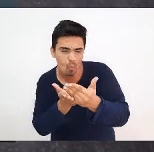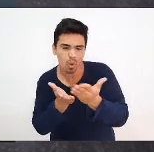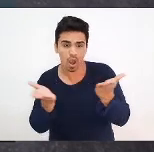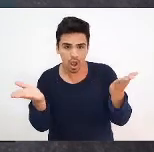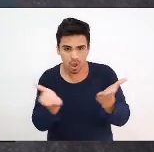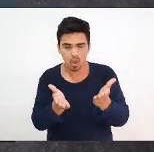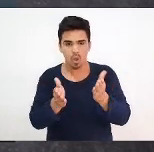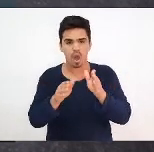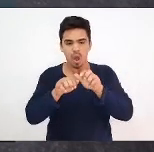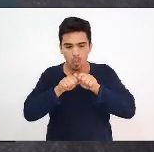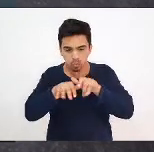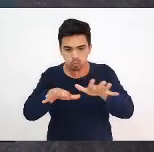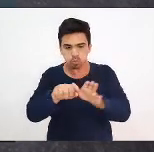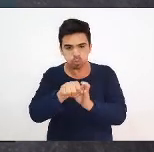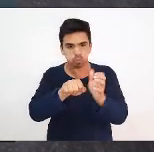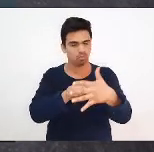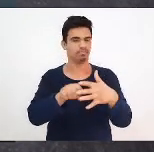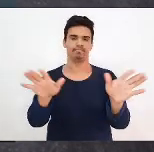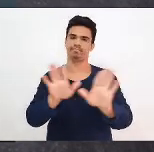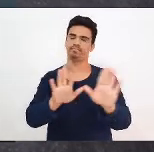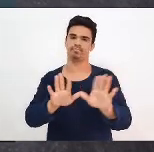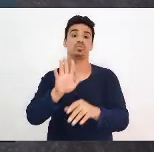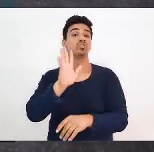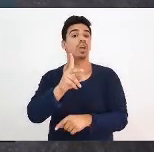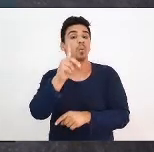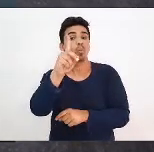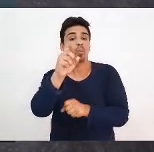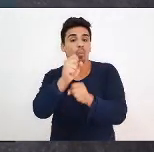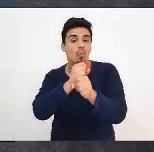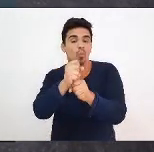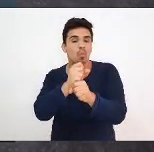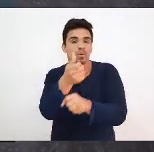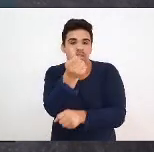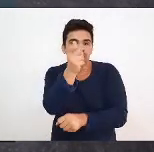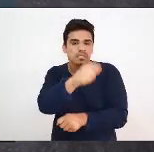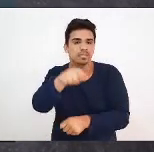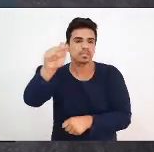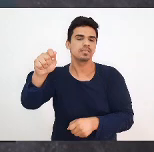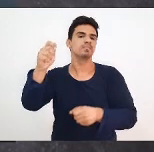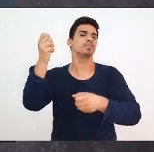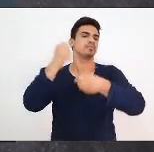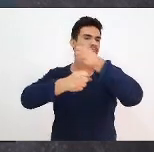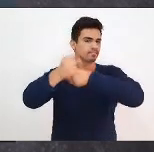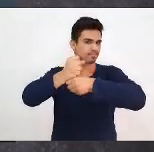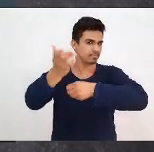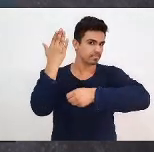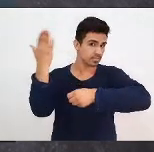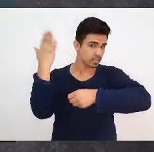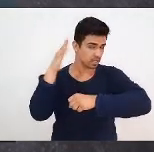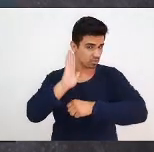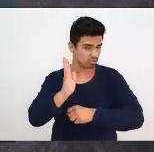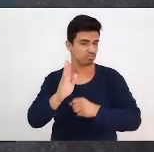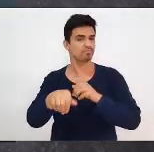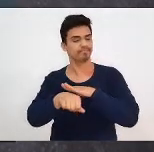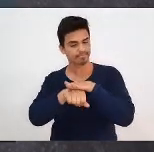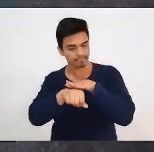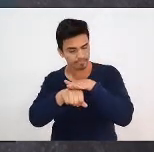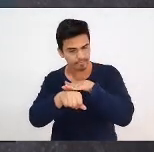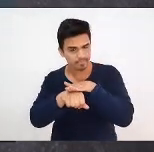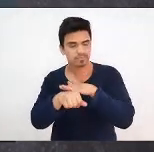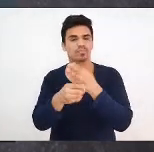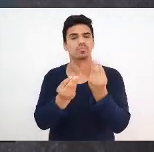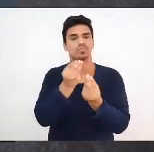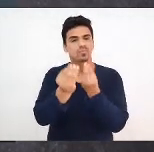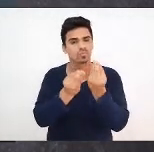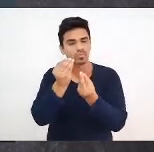longo de um ano e meio de revisão das nossas diretrizes curriculares nacionais, um processo